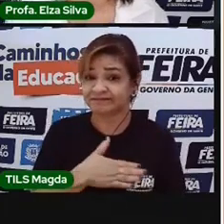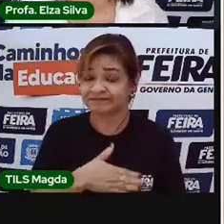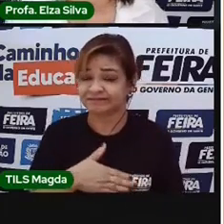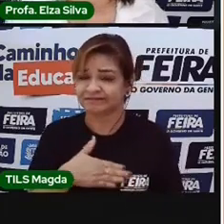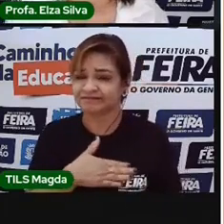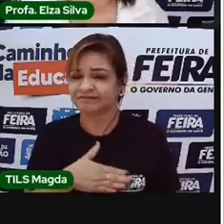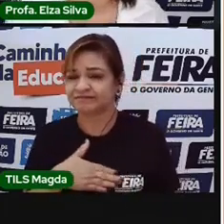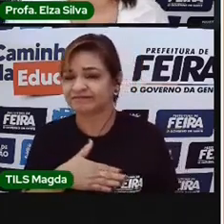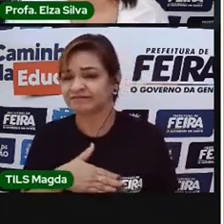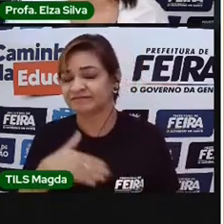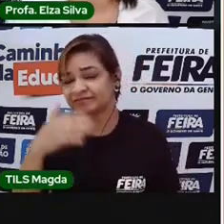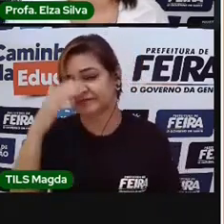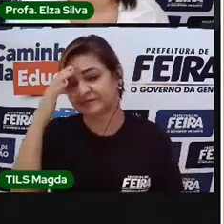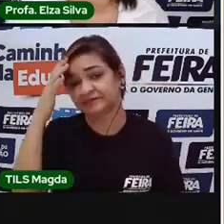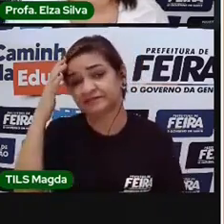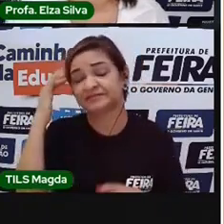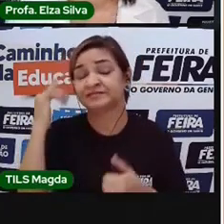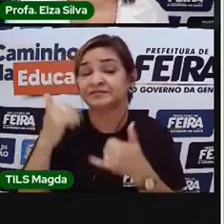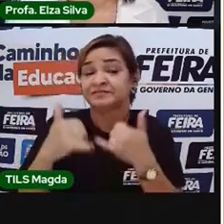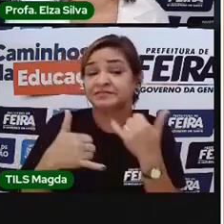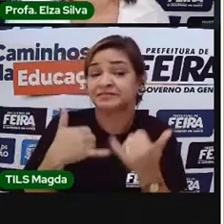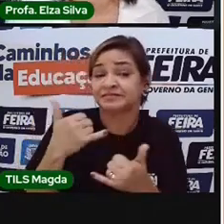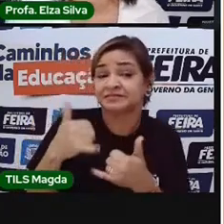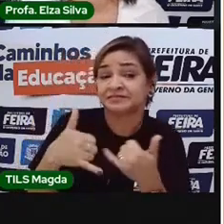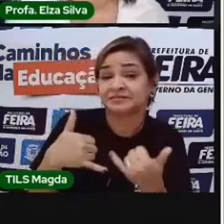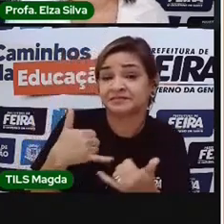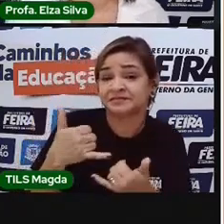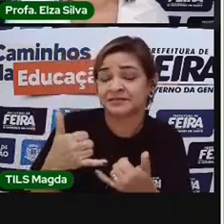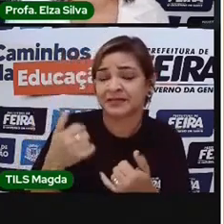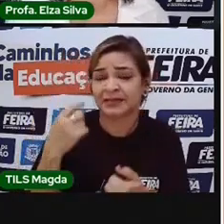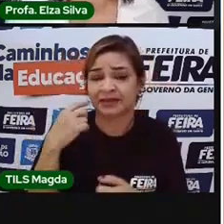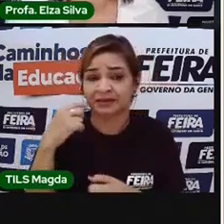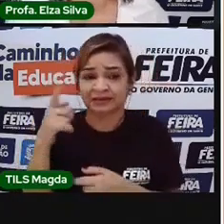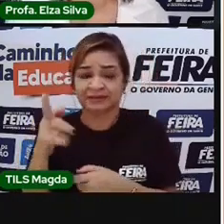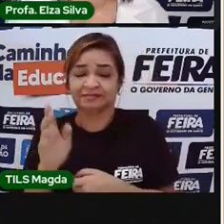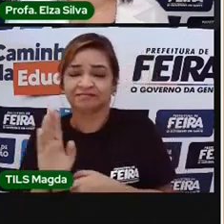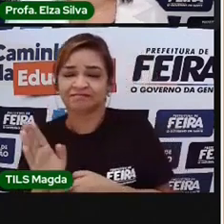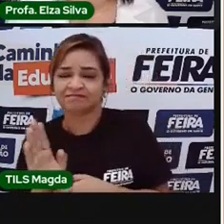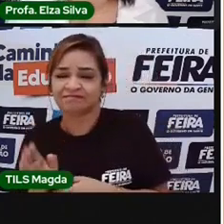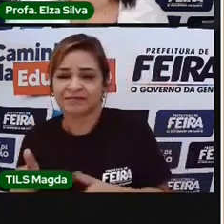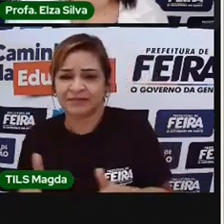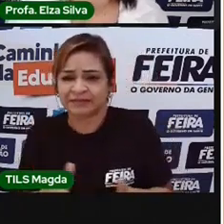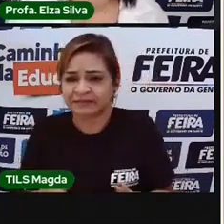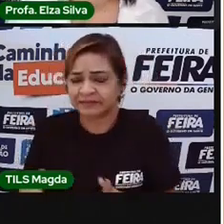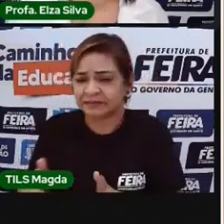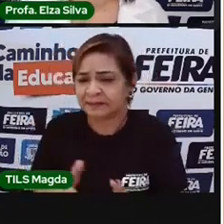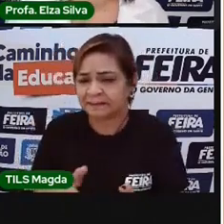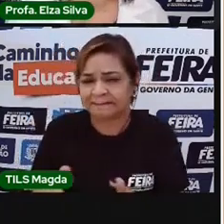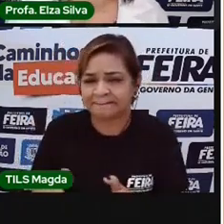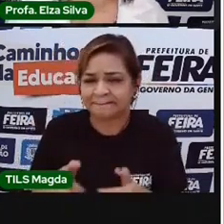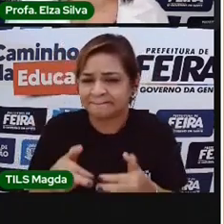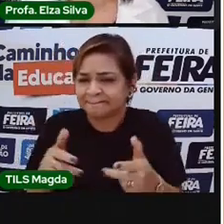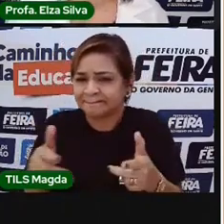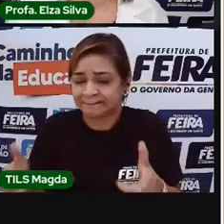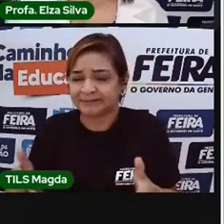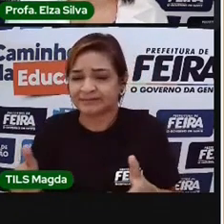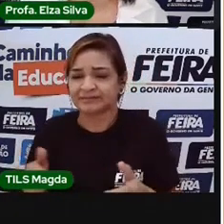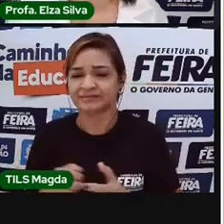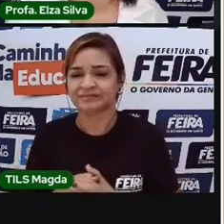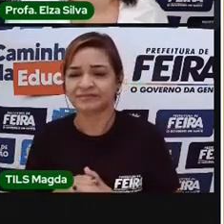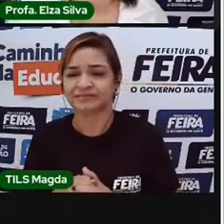past time, passatempo. Show, videogame, trailer, game,